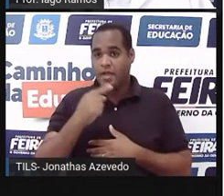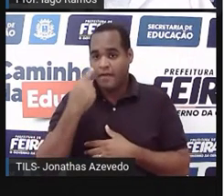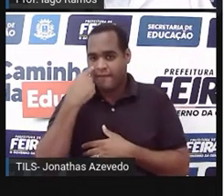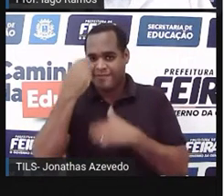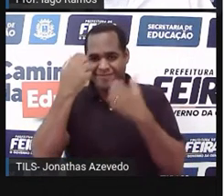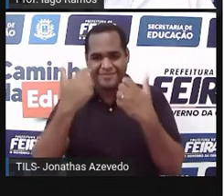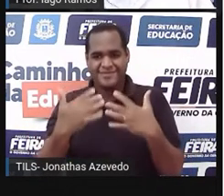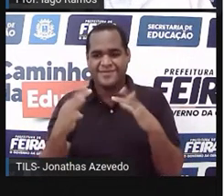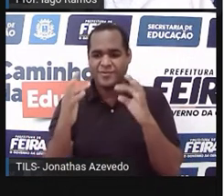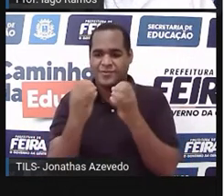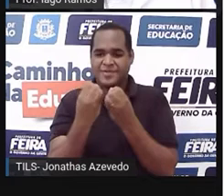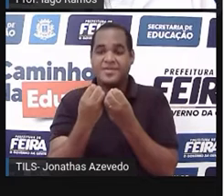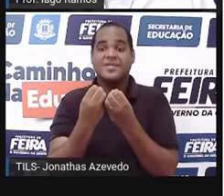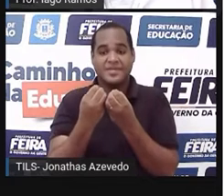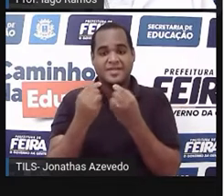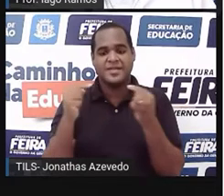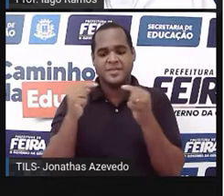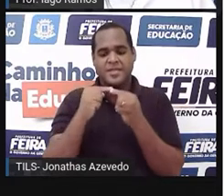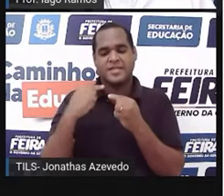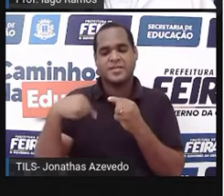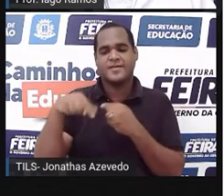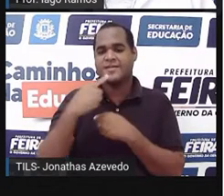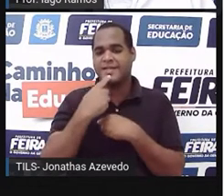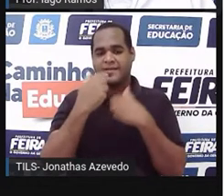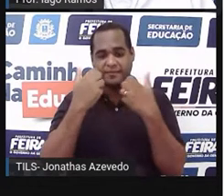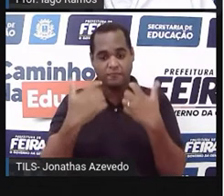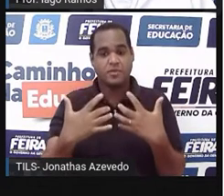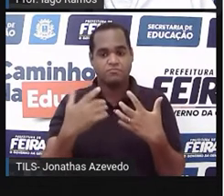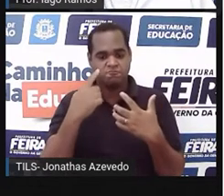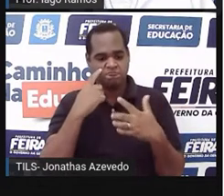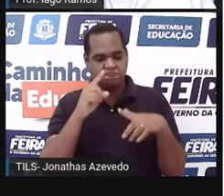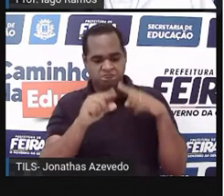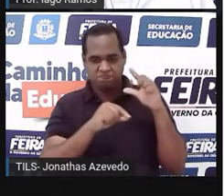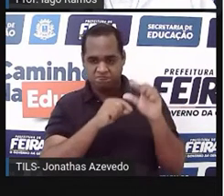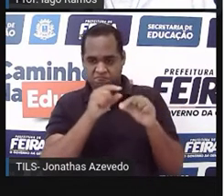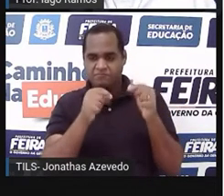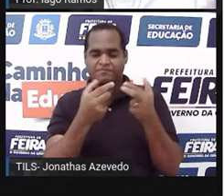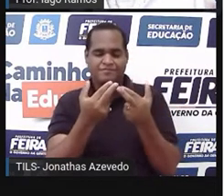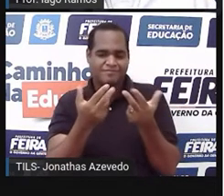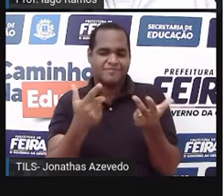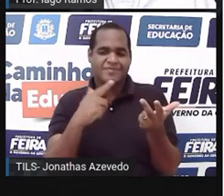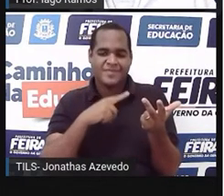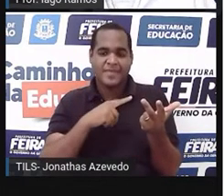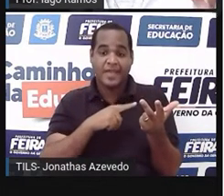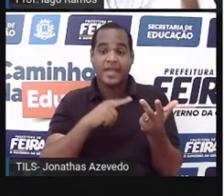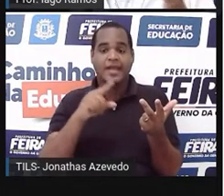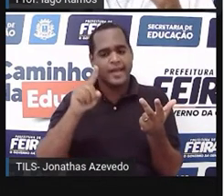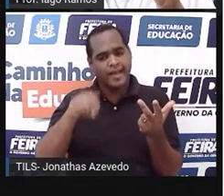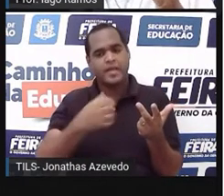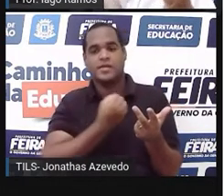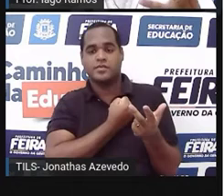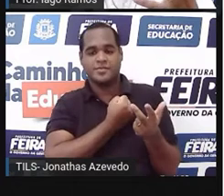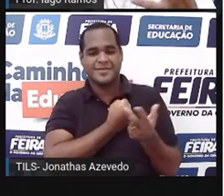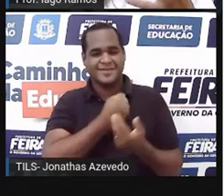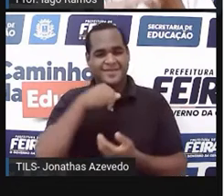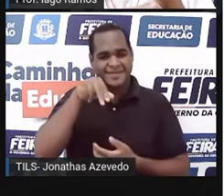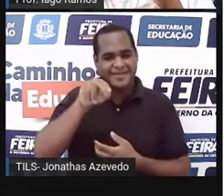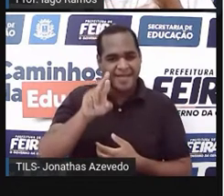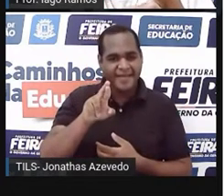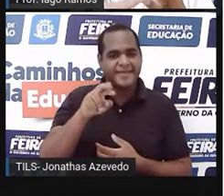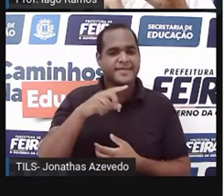inteira só para falar disso com detalhes, tá bom? E esses números naturais,